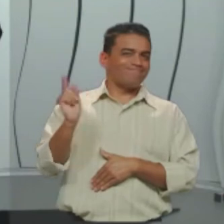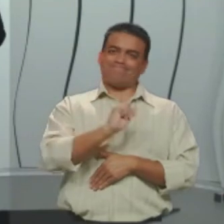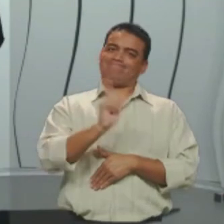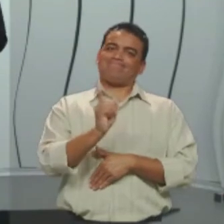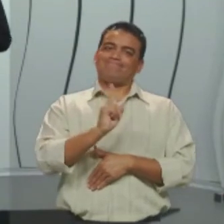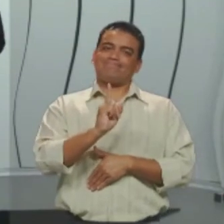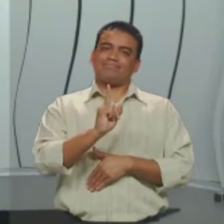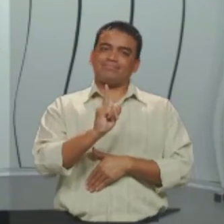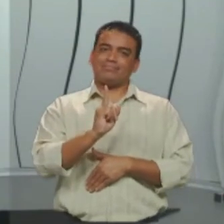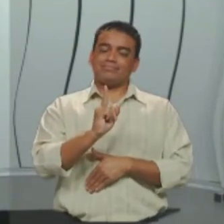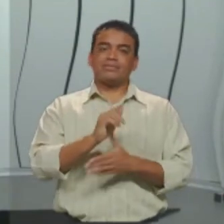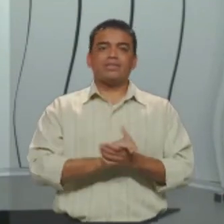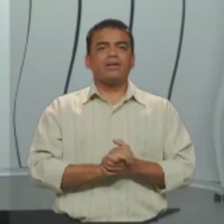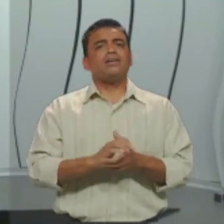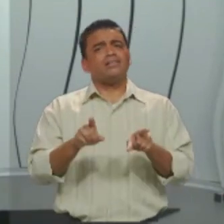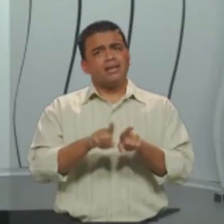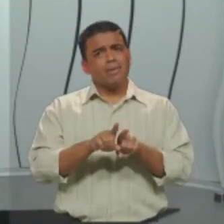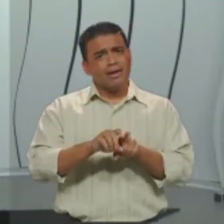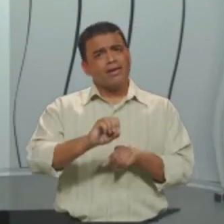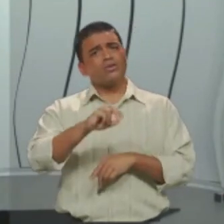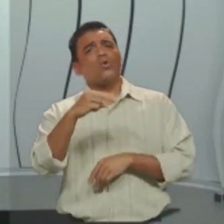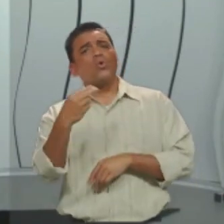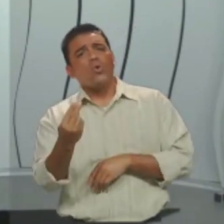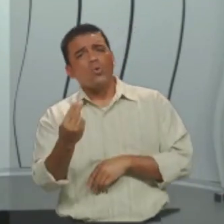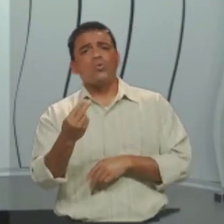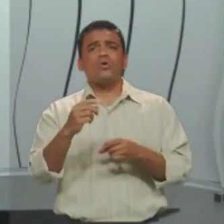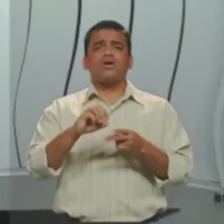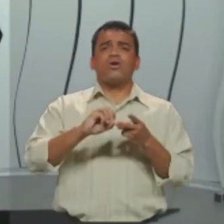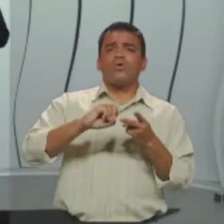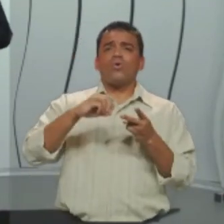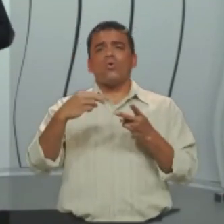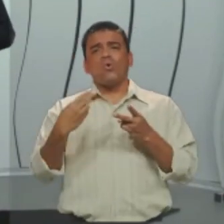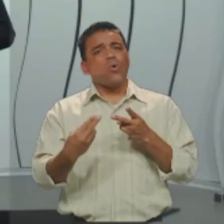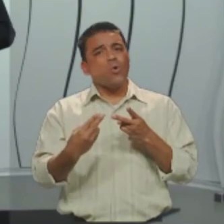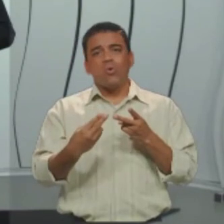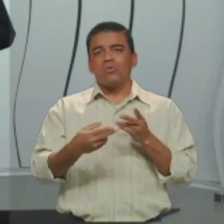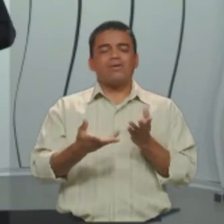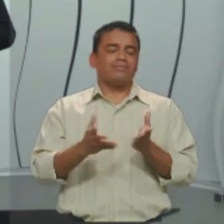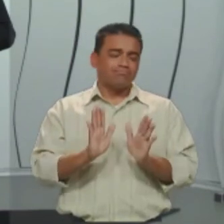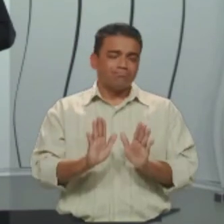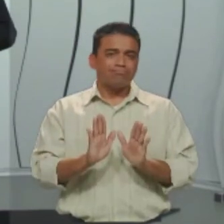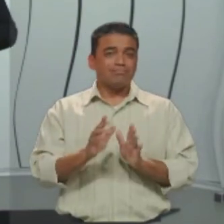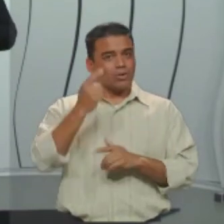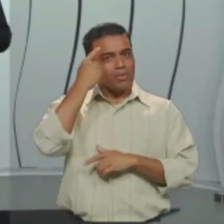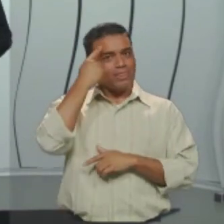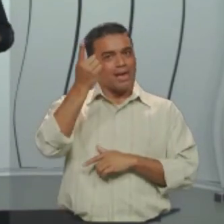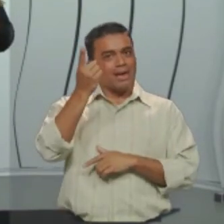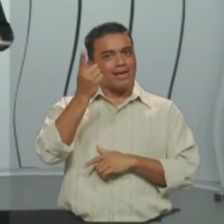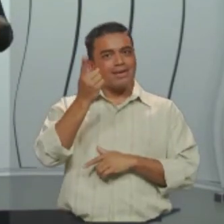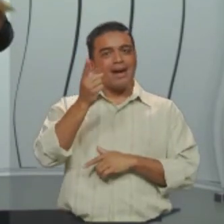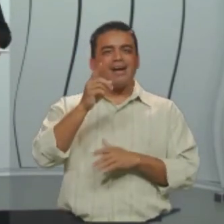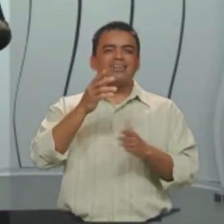Também nós poderíamos ter. Ou chegue cedo ou não sairá mais. Da ideia de